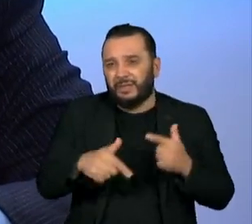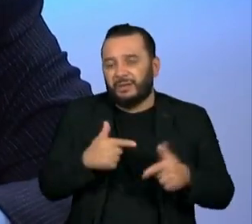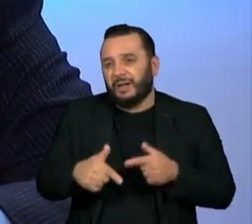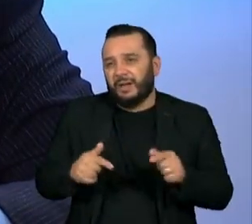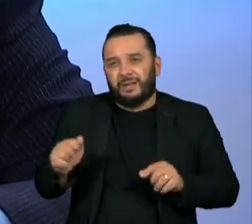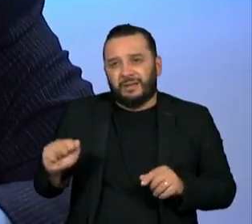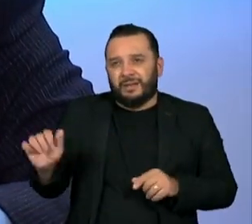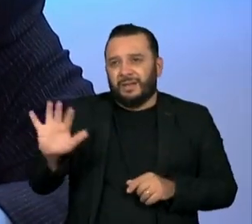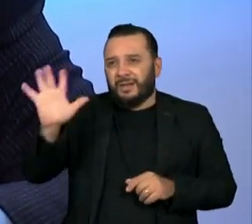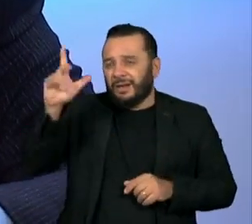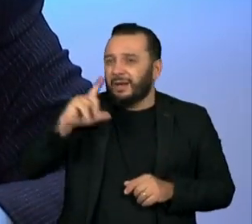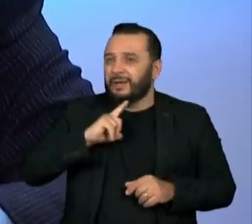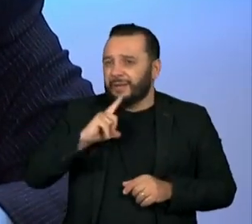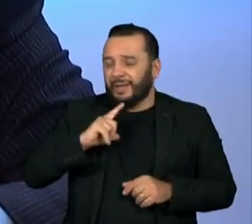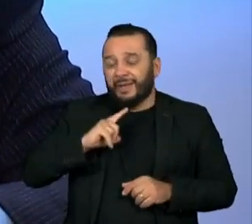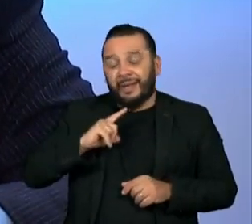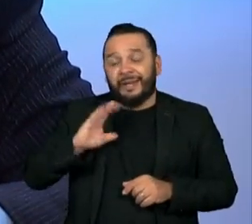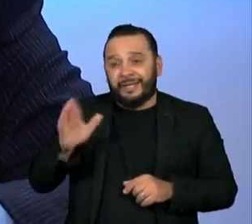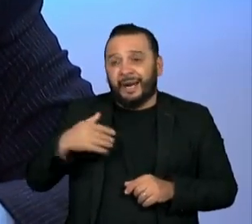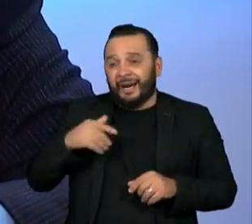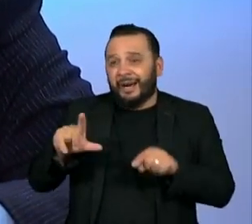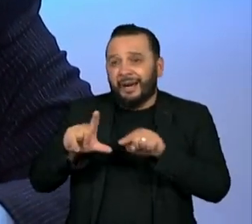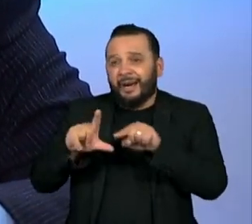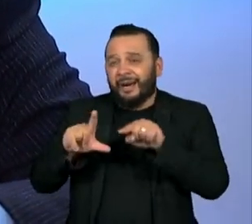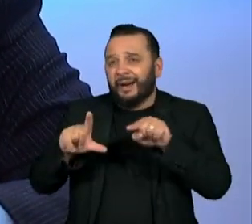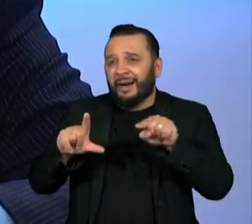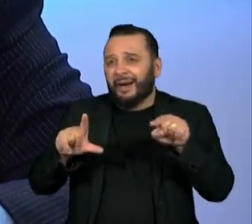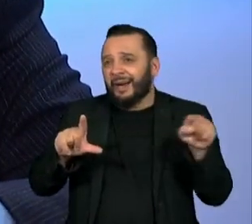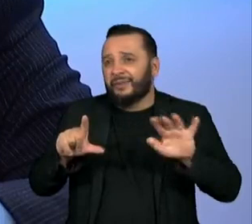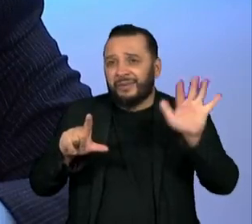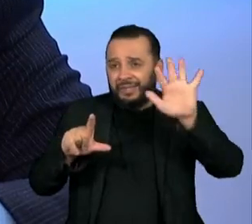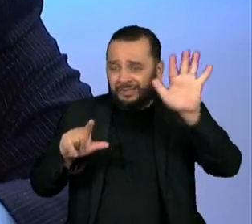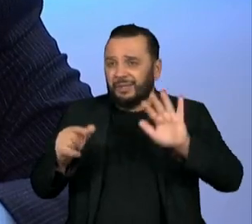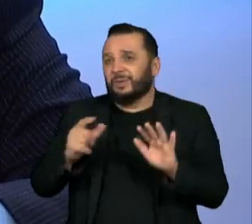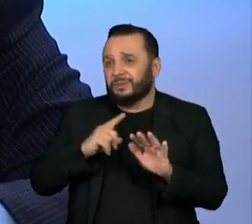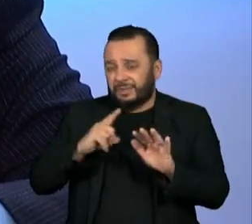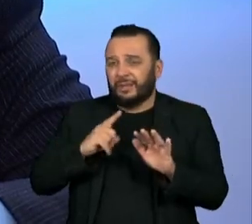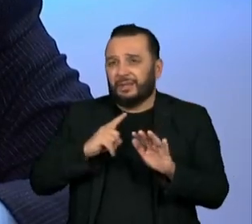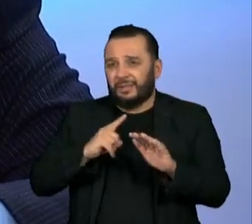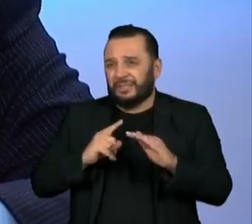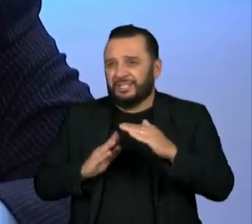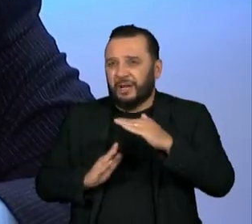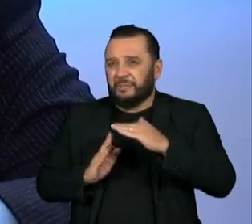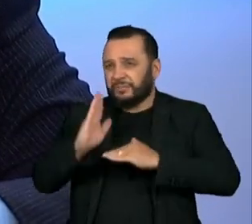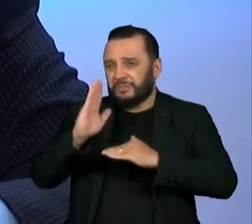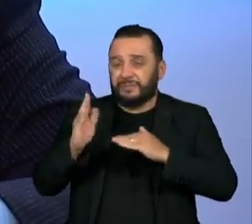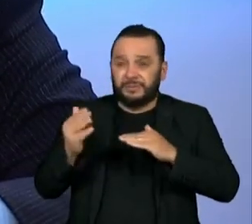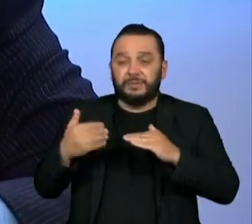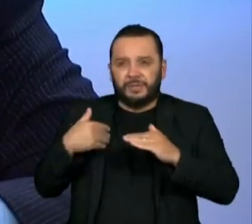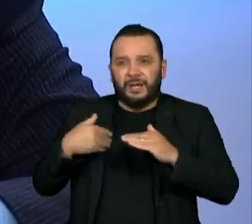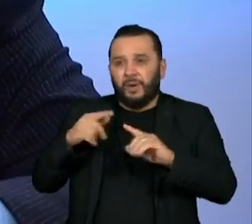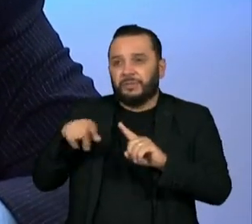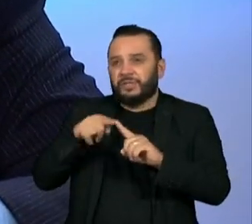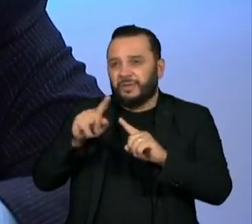está rodando bem acima das metas. A meta perseguida pelo Banco Central nesse ano é três e meio, no ano que vem três e vinte e cinco.